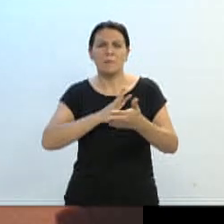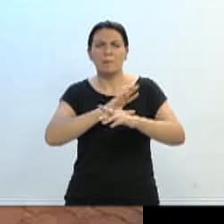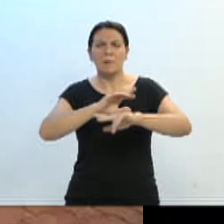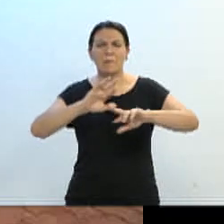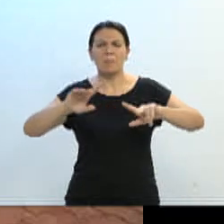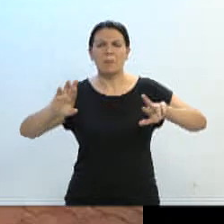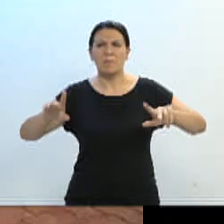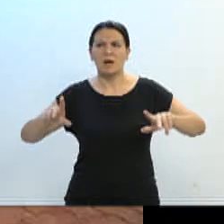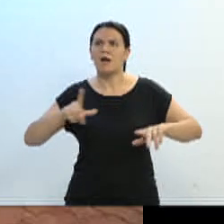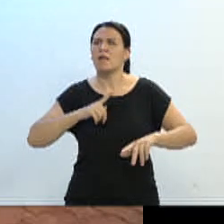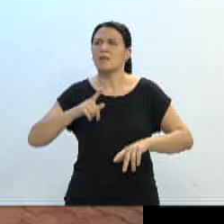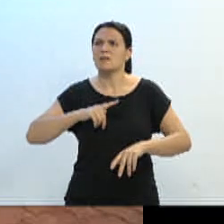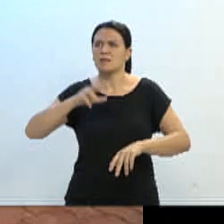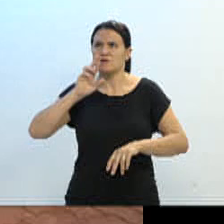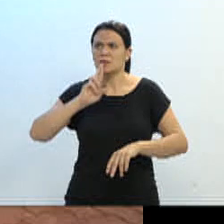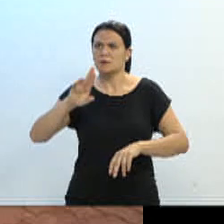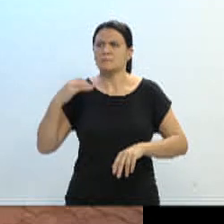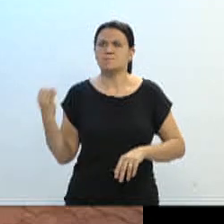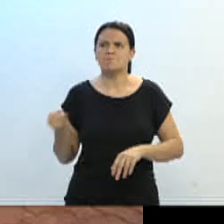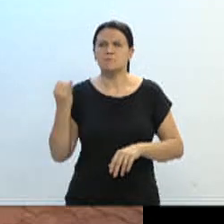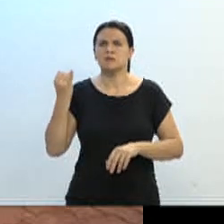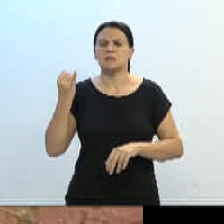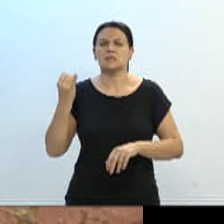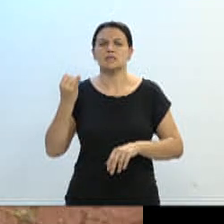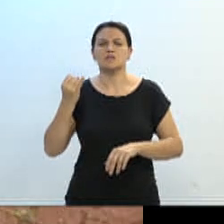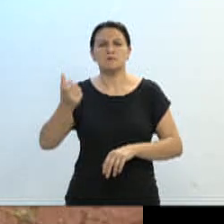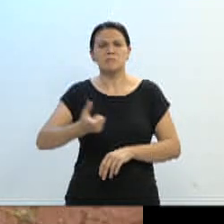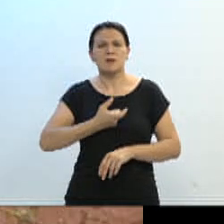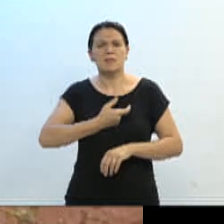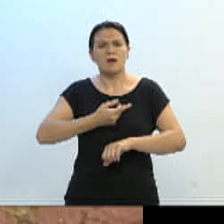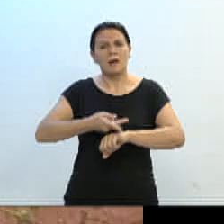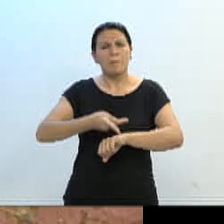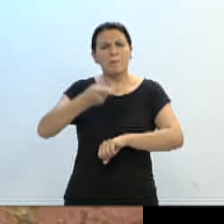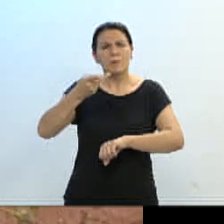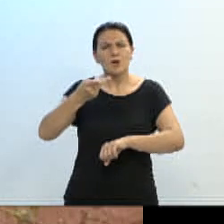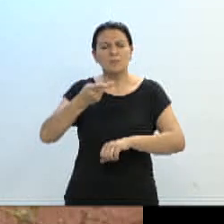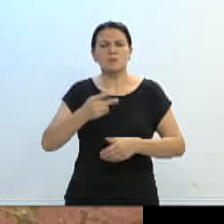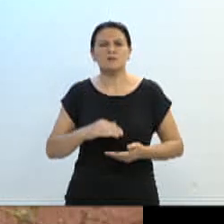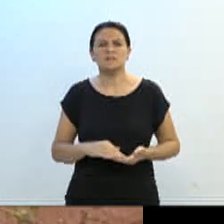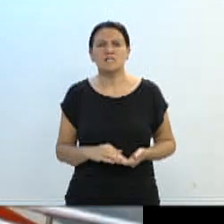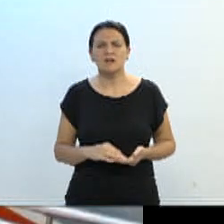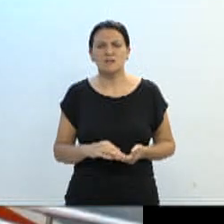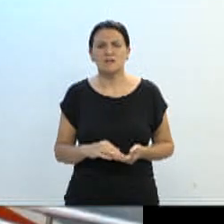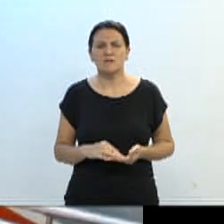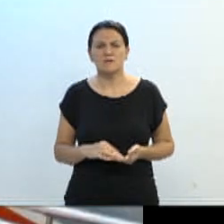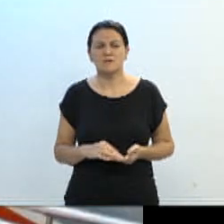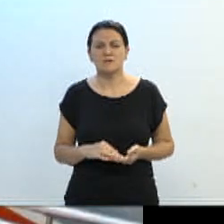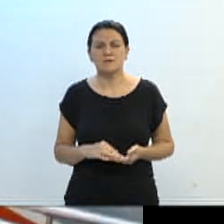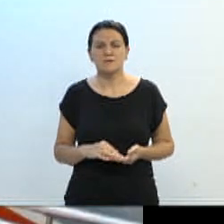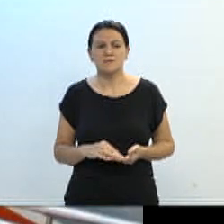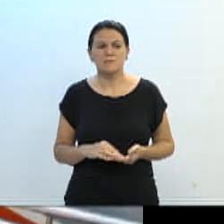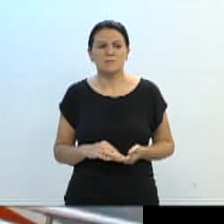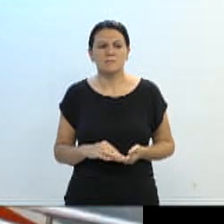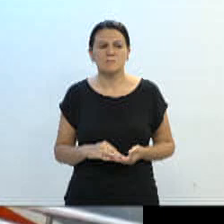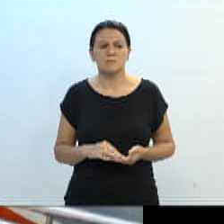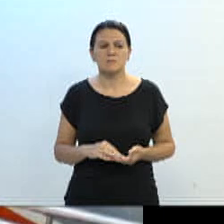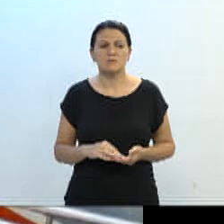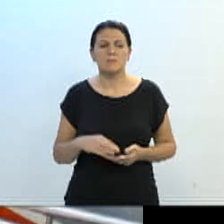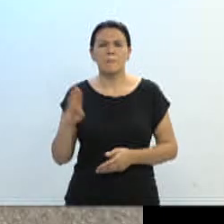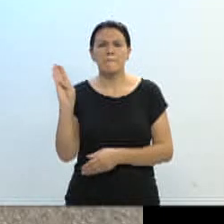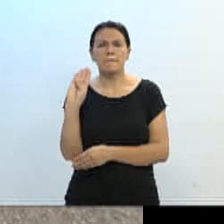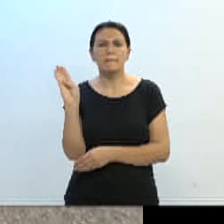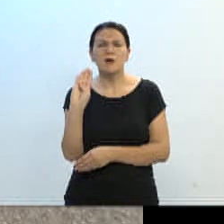importantes aqui, como medalhas de prata, bronze, quarta, quinta, sexta e sétima colocações,